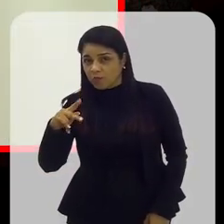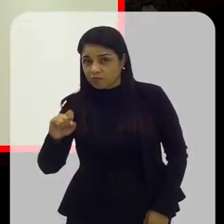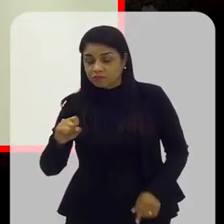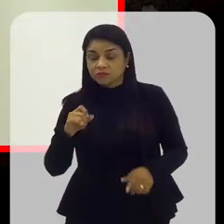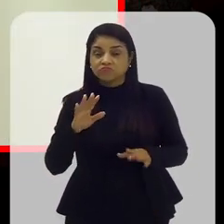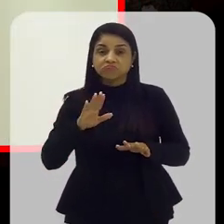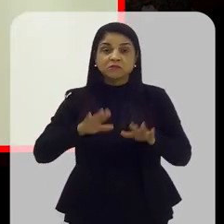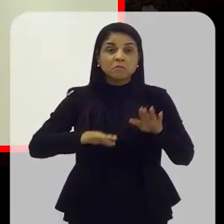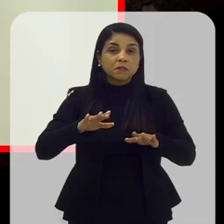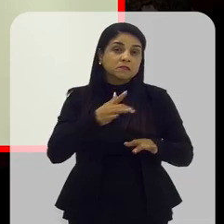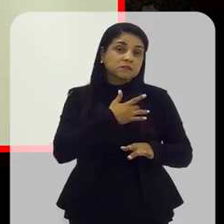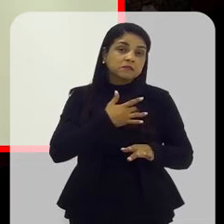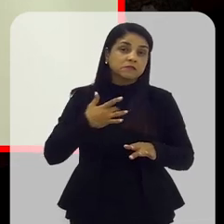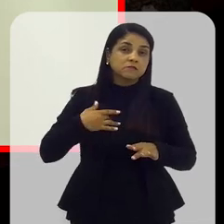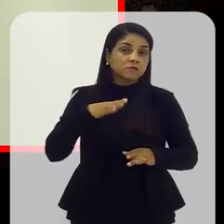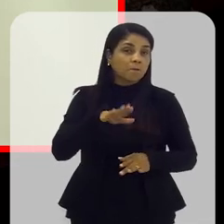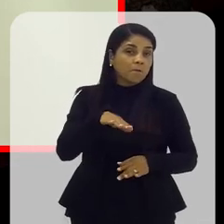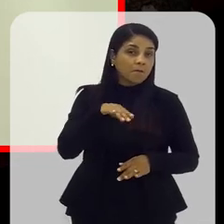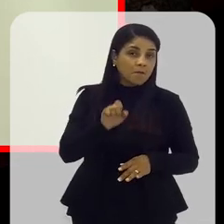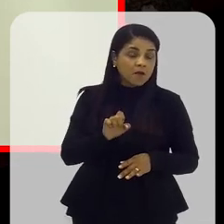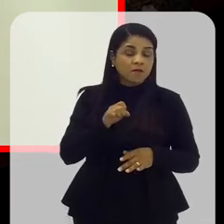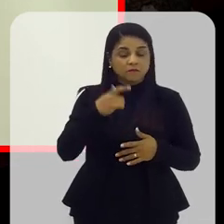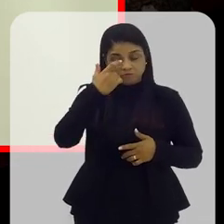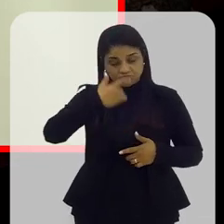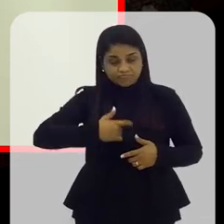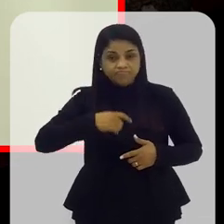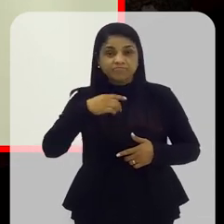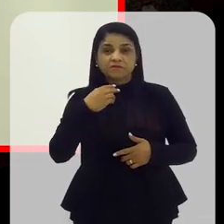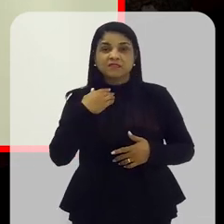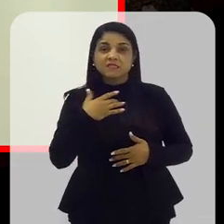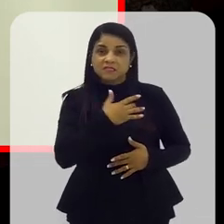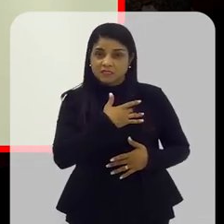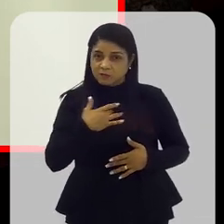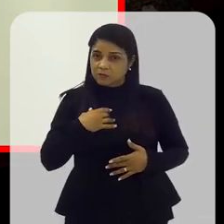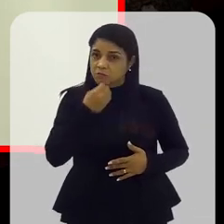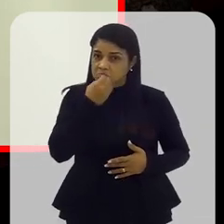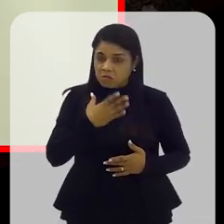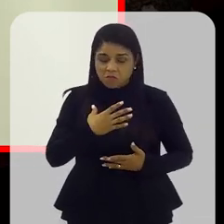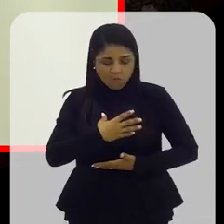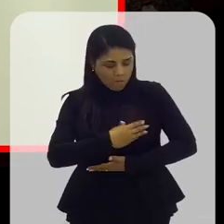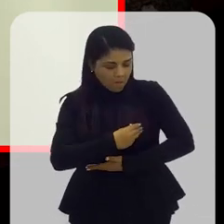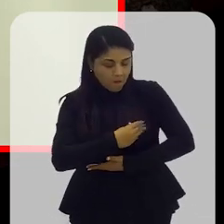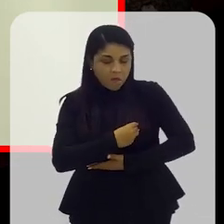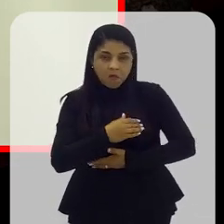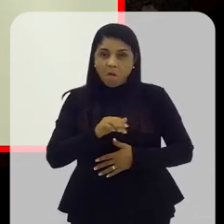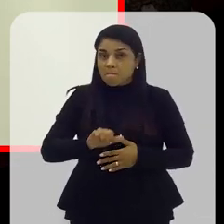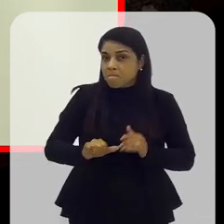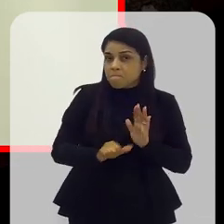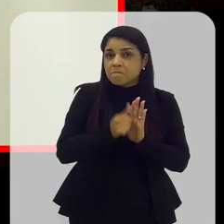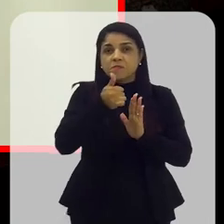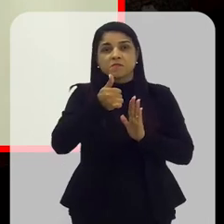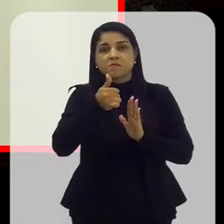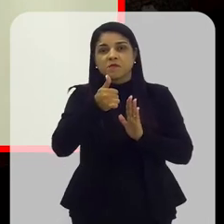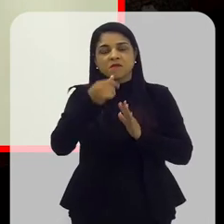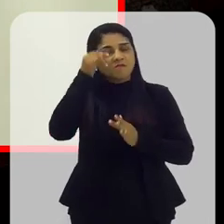saúde dessa mãe. Então, o estado nutricional dela é importante, o aleitamento materno é o primeiro passo para a